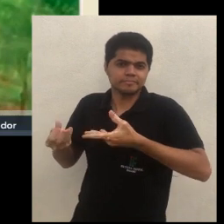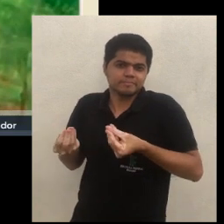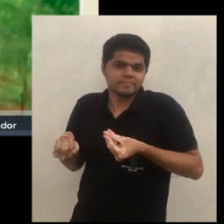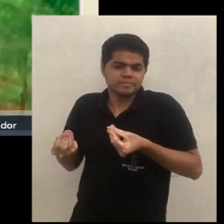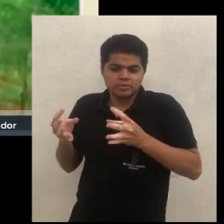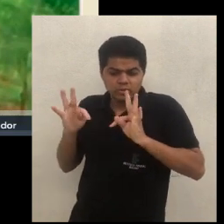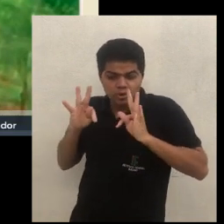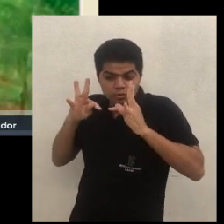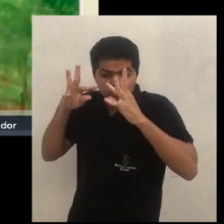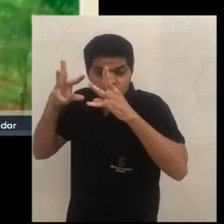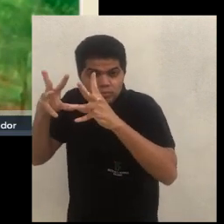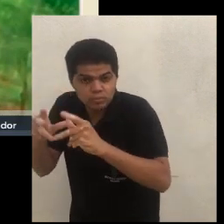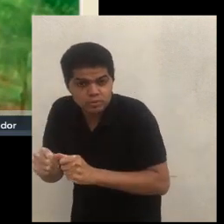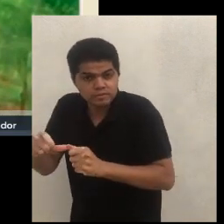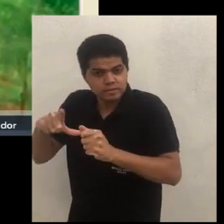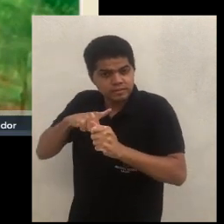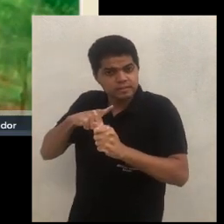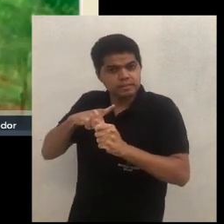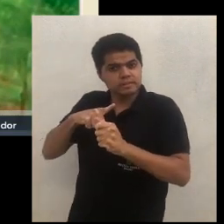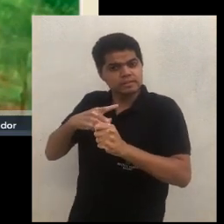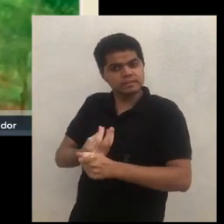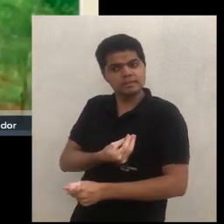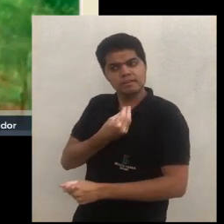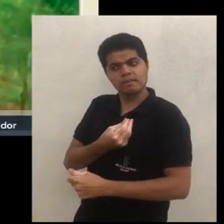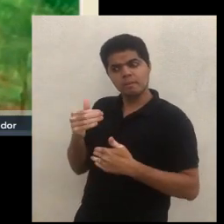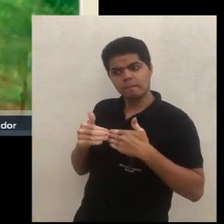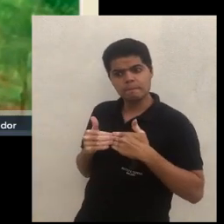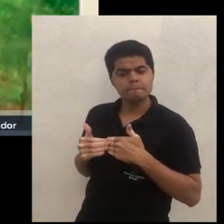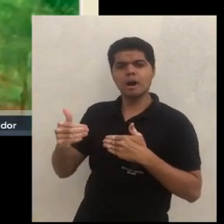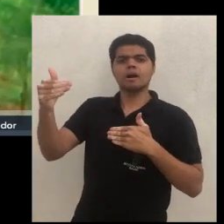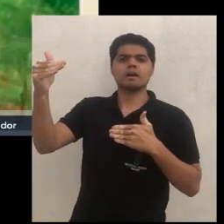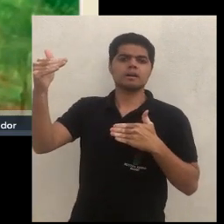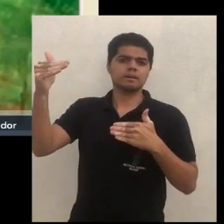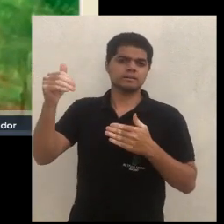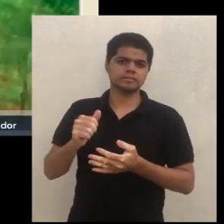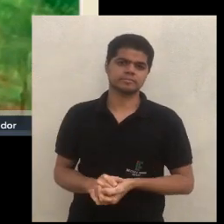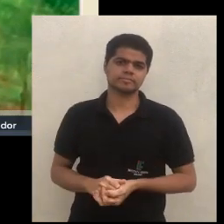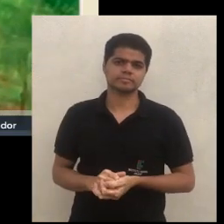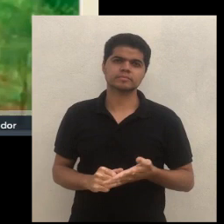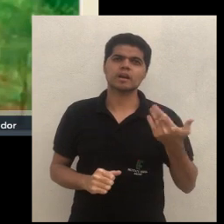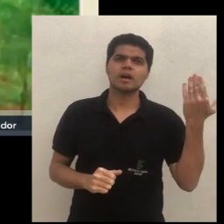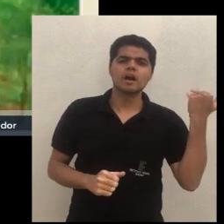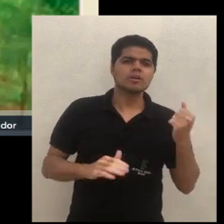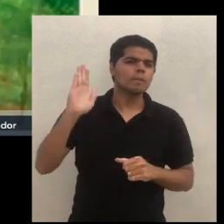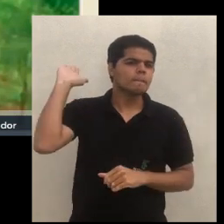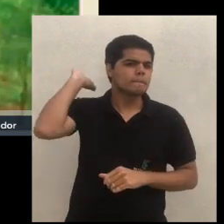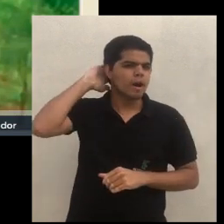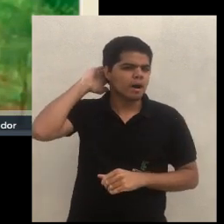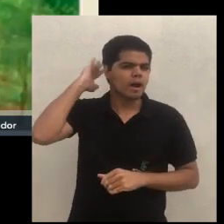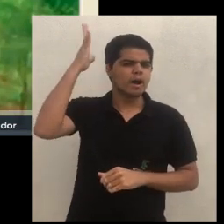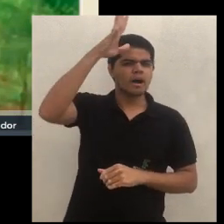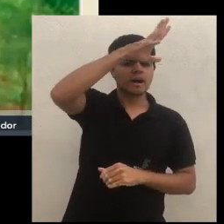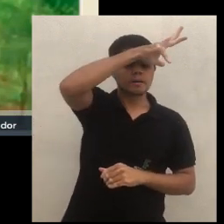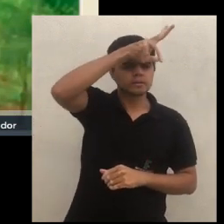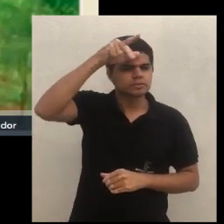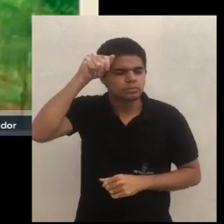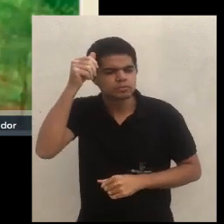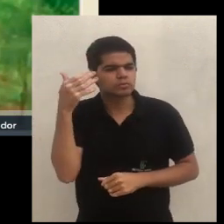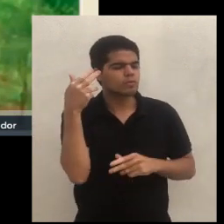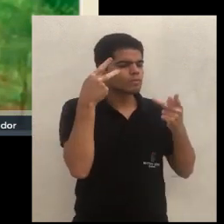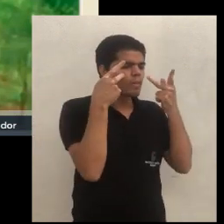E tudo isso vai ter um efeito na vida do agricultor. Quando eu fiz uma consultoria no Pará, na Amazônia,